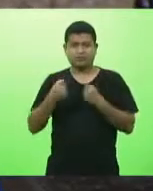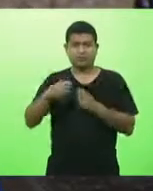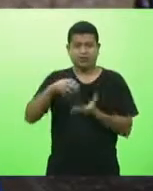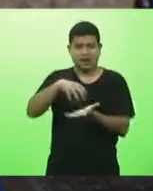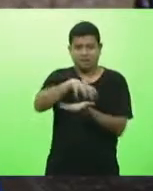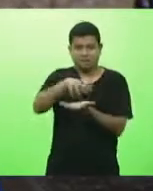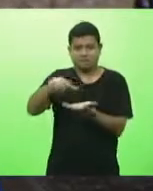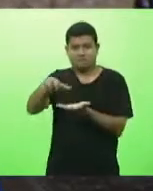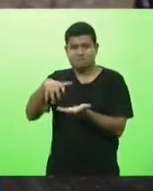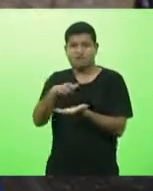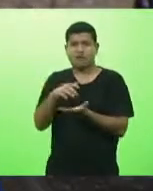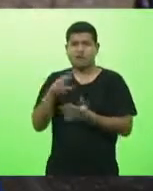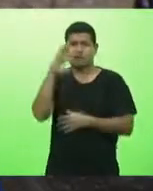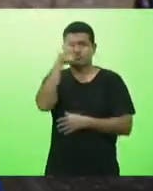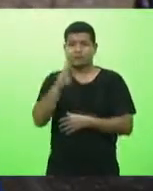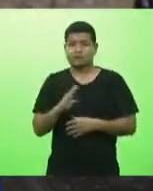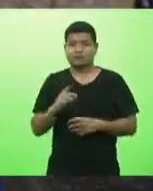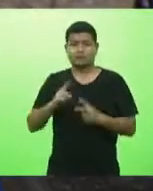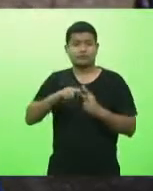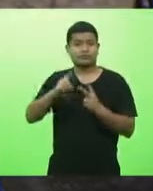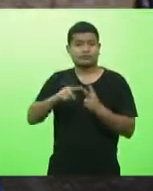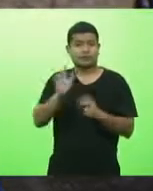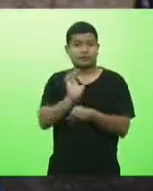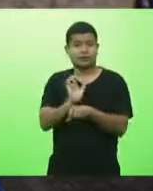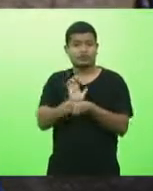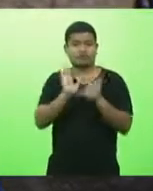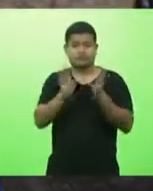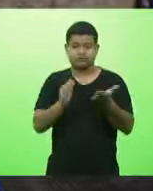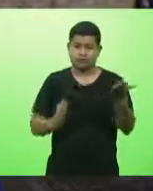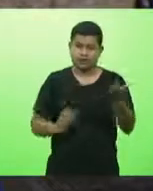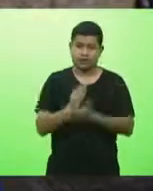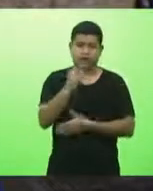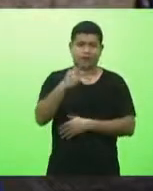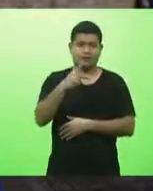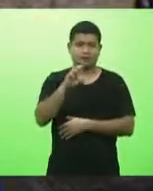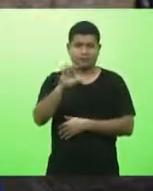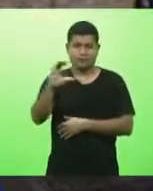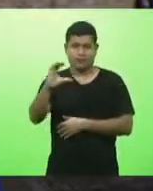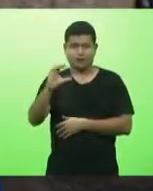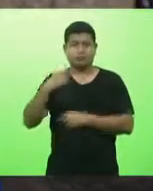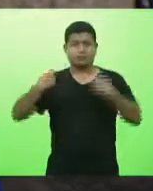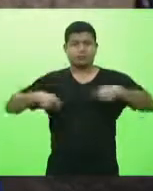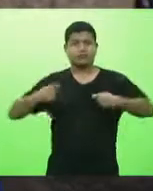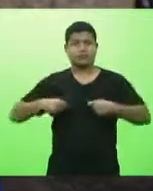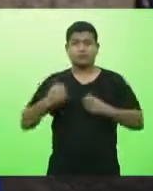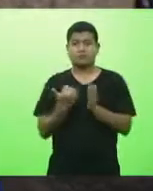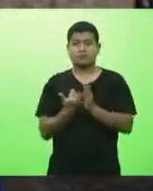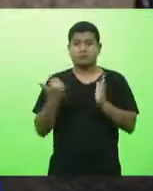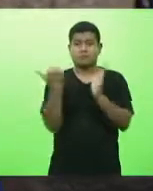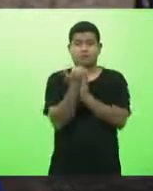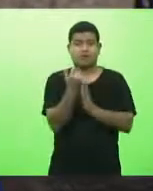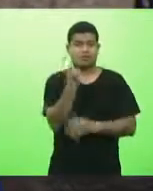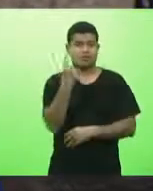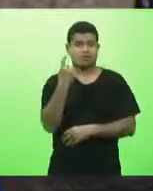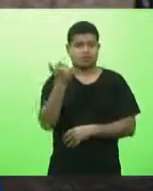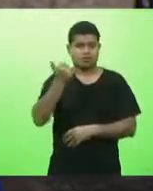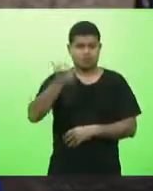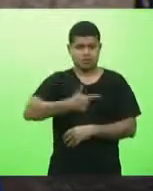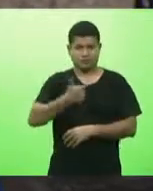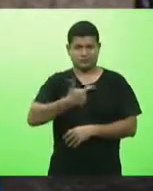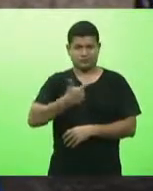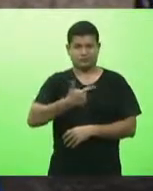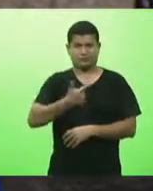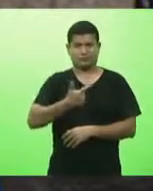que já aprovaram esta PEC precisamos de mais 12 estados se esses 12 estados aprovarem